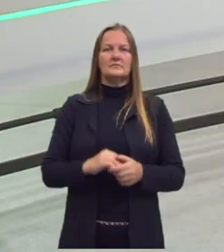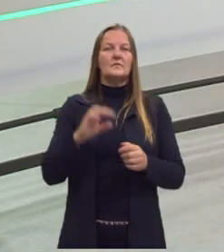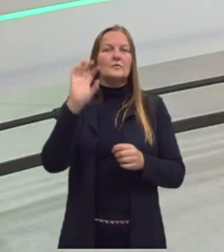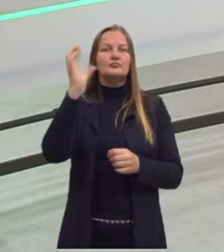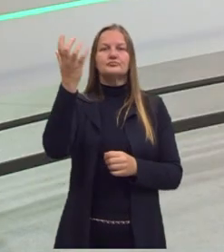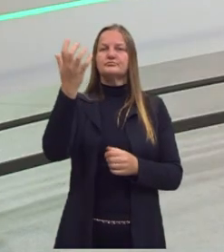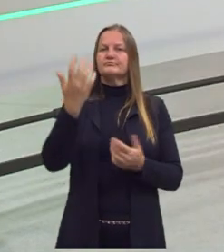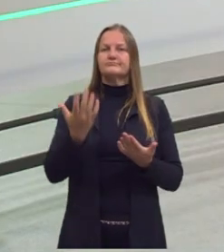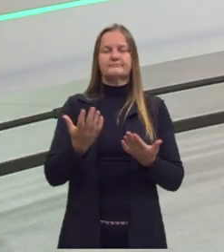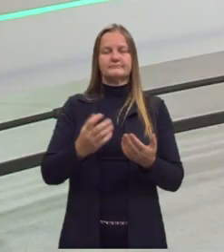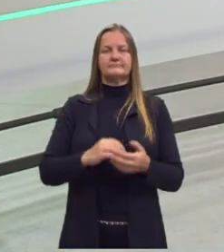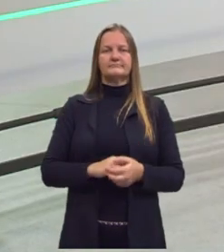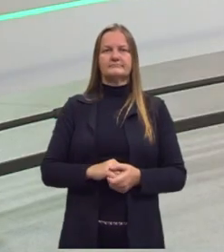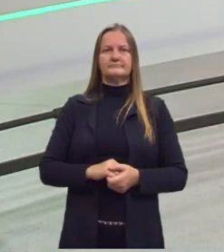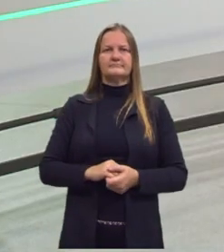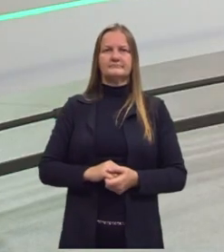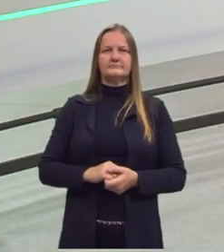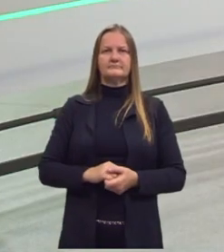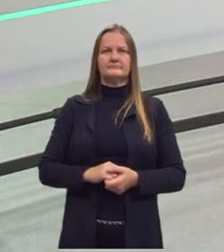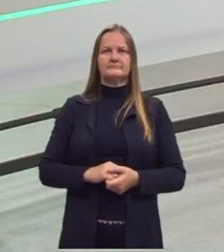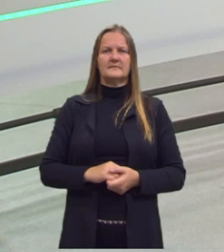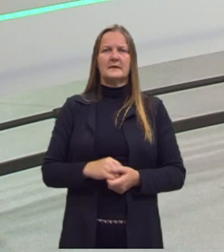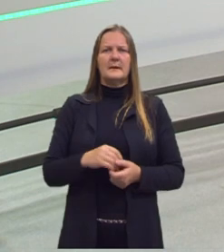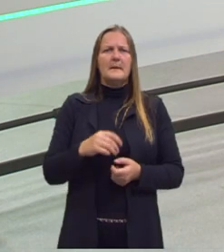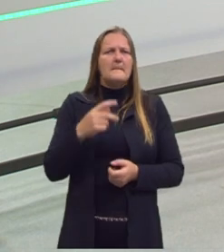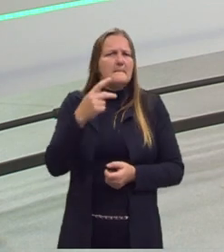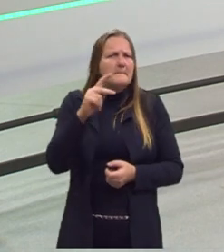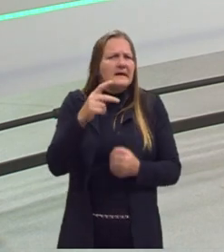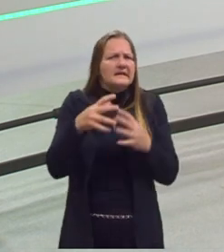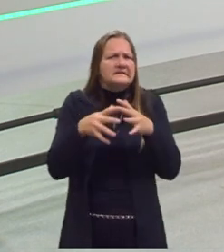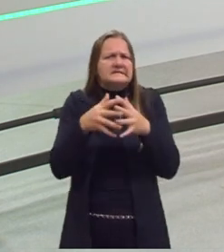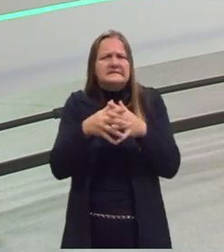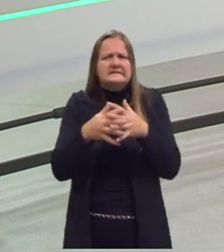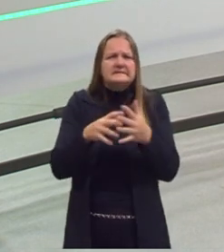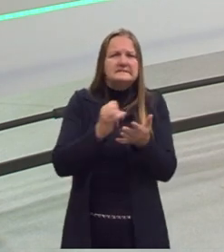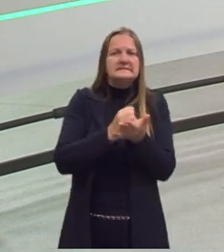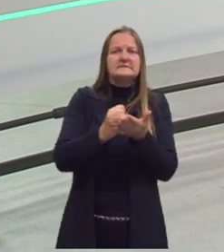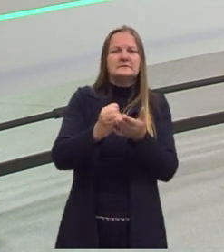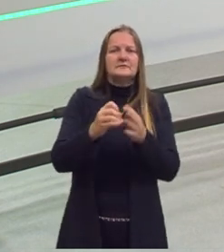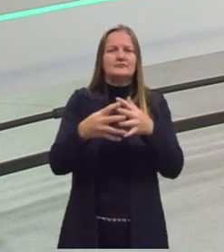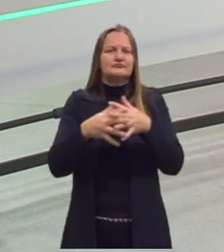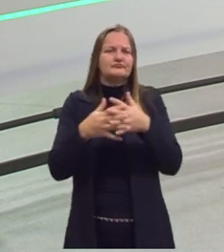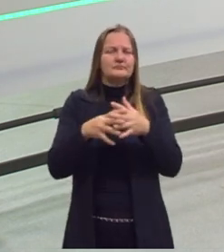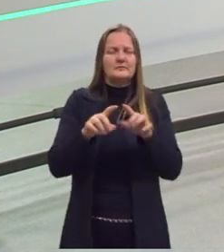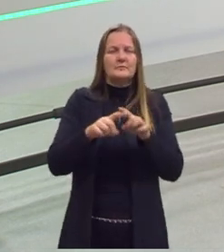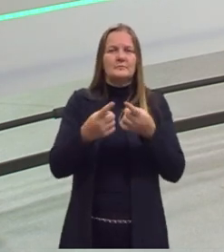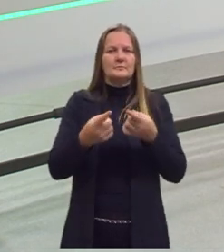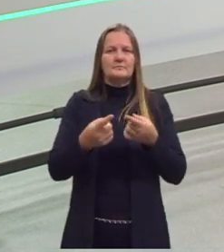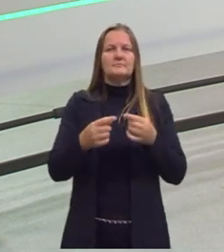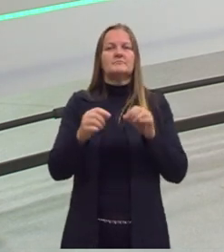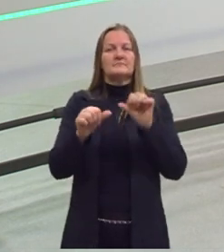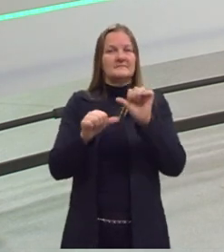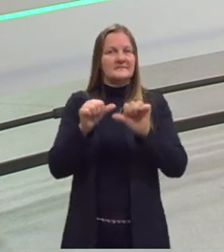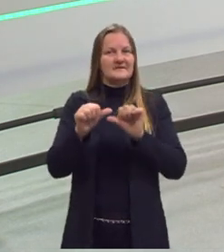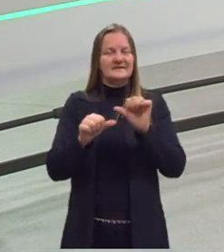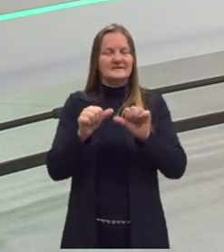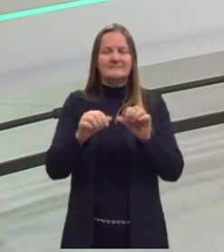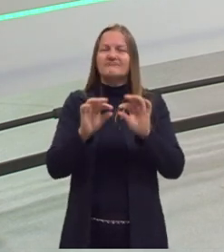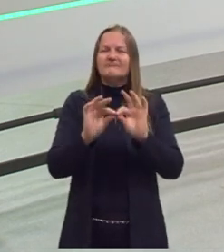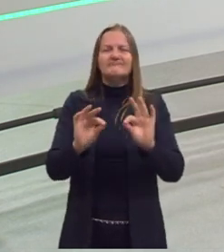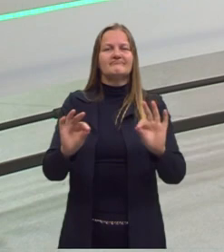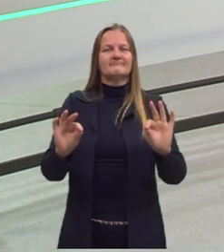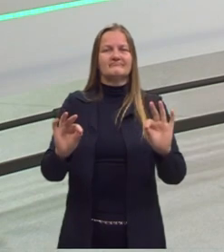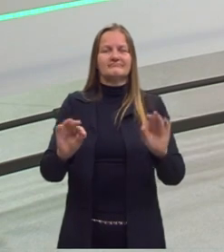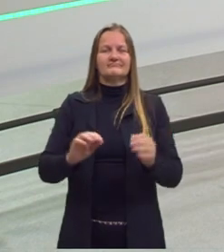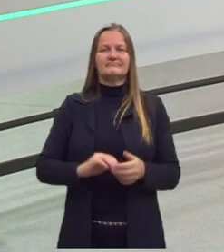essa questão. Ela parece ser de reações inorgânicas, porque ela apresenta reações inorgânicas, mas, na verdade,